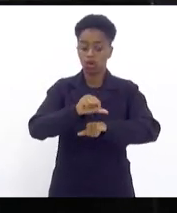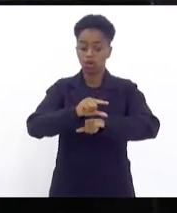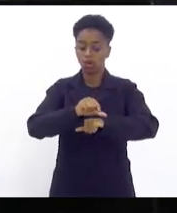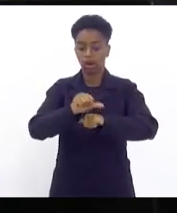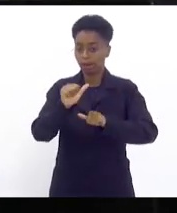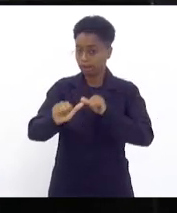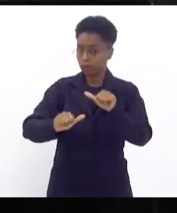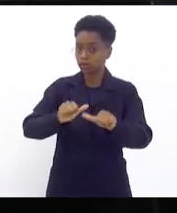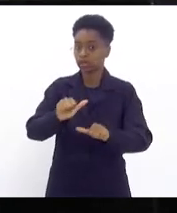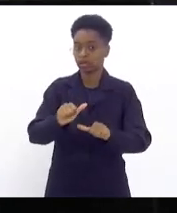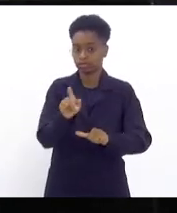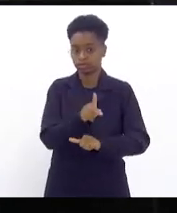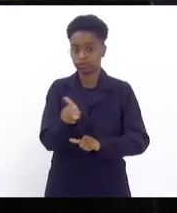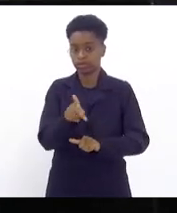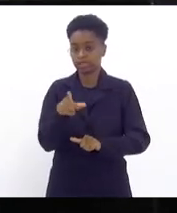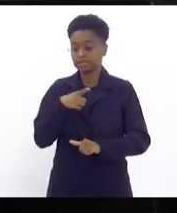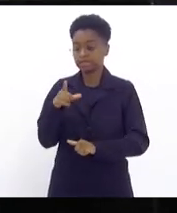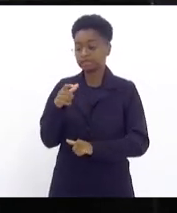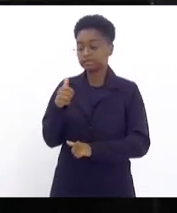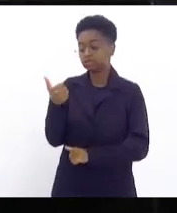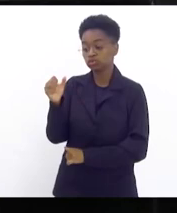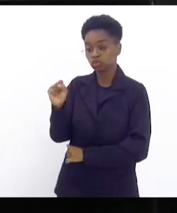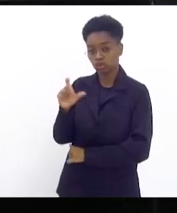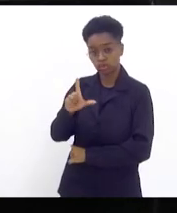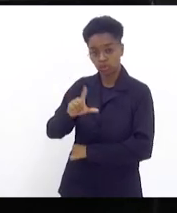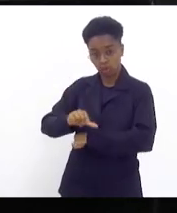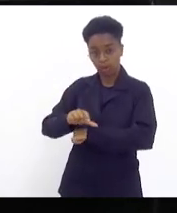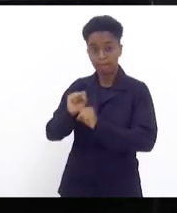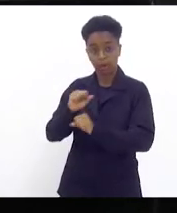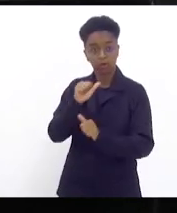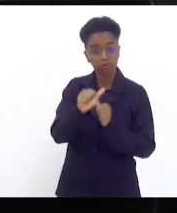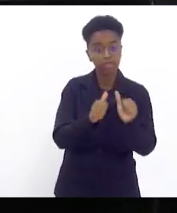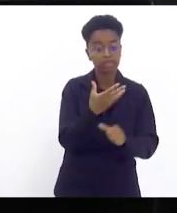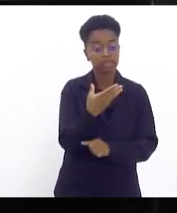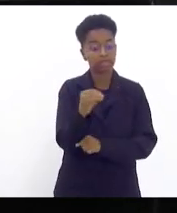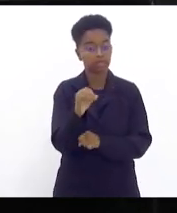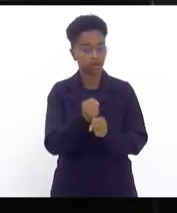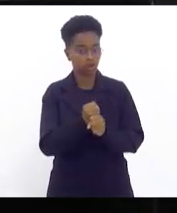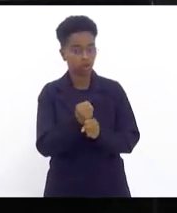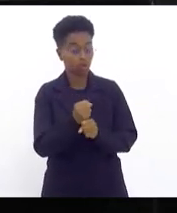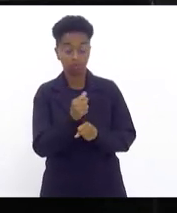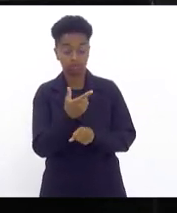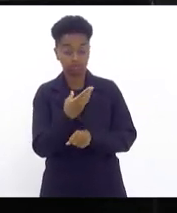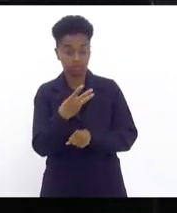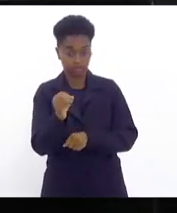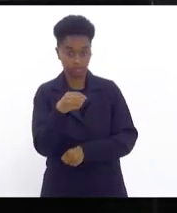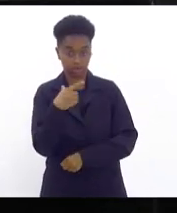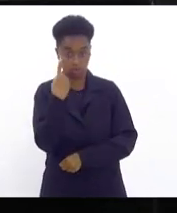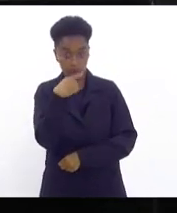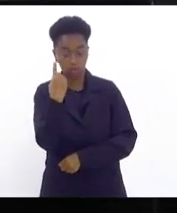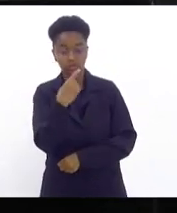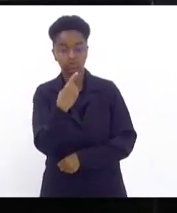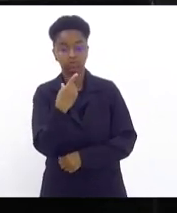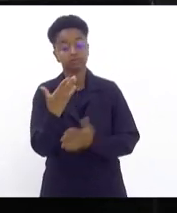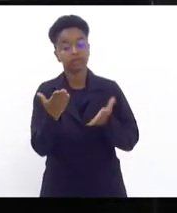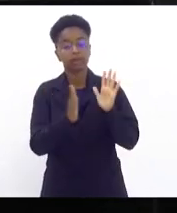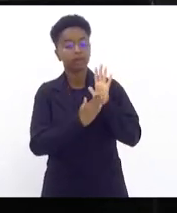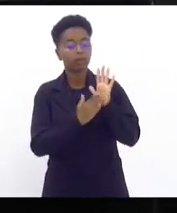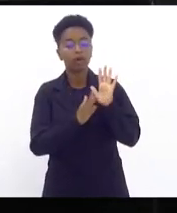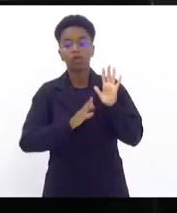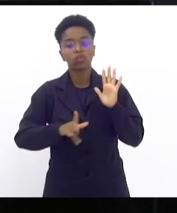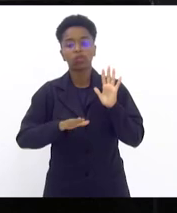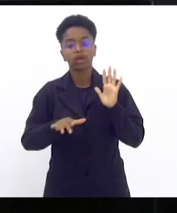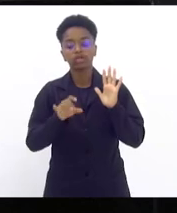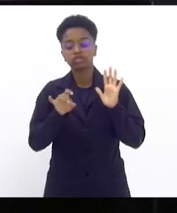dos professores 18 horas para 30 horas. Essa proposta não é tão somente para o